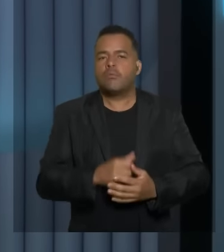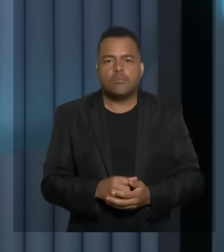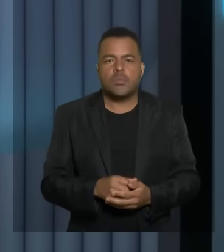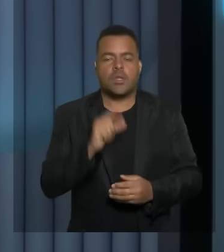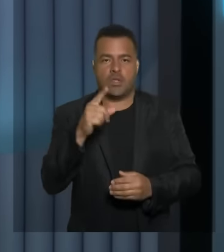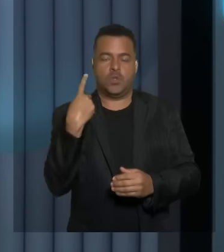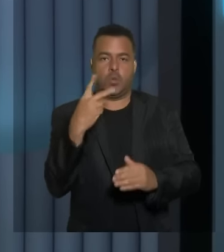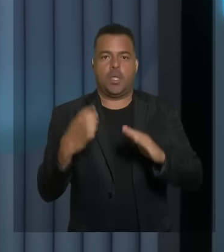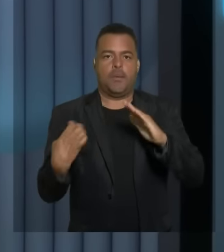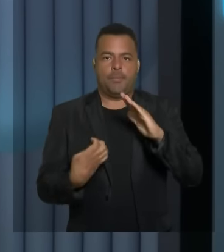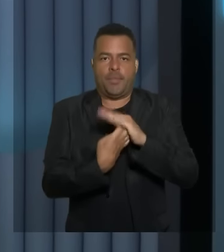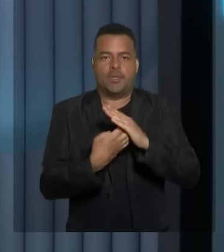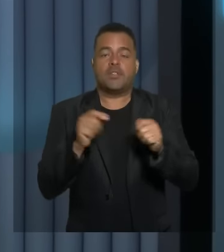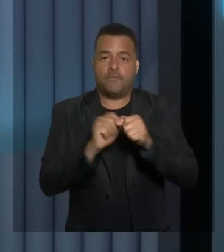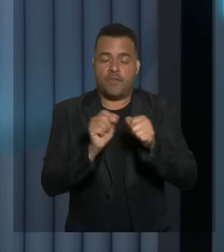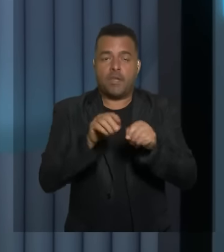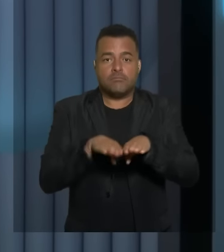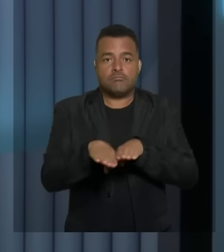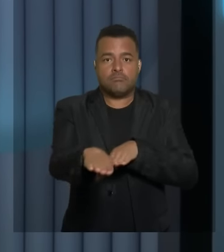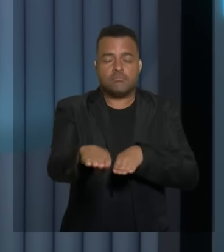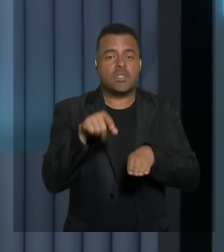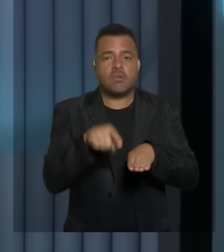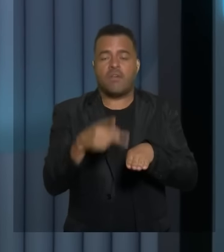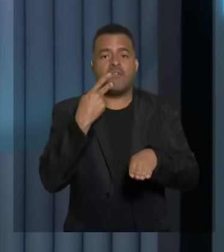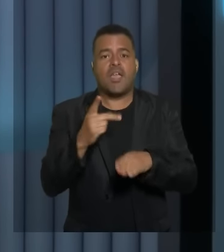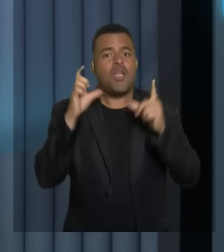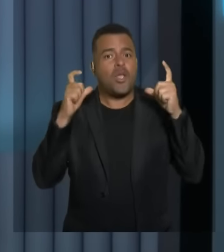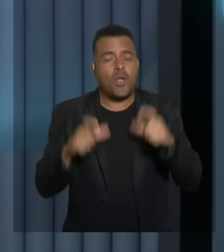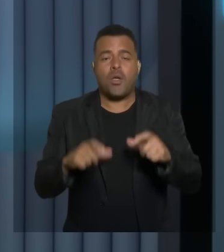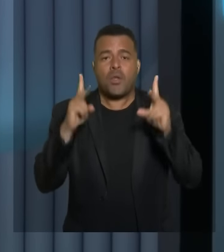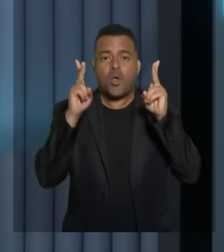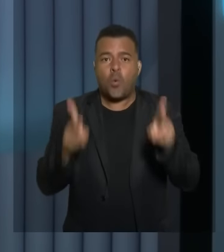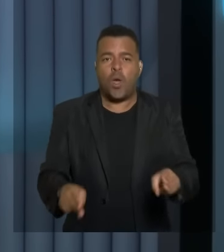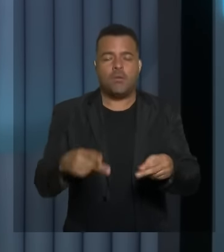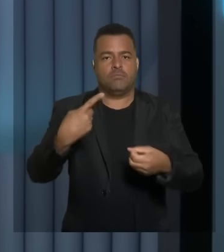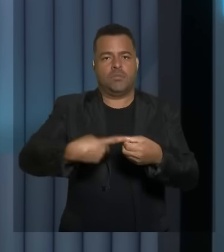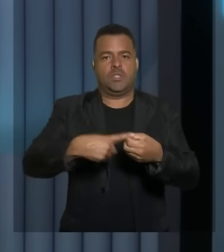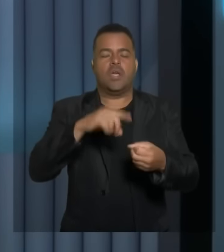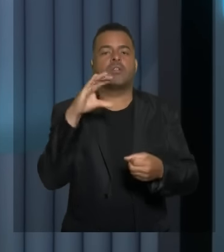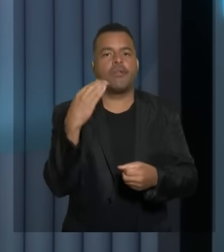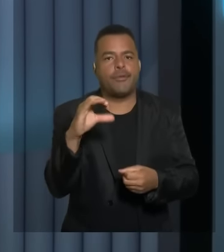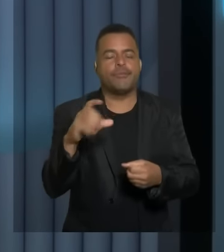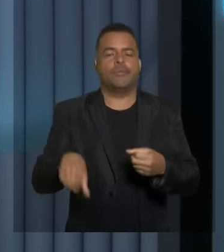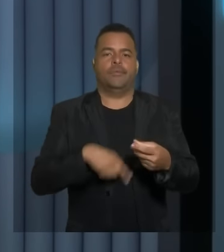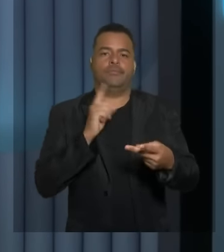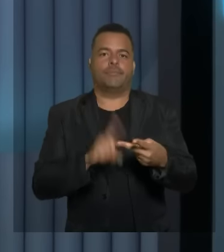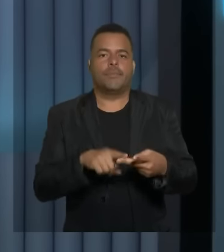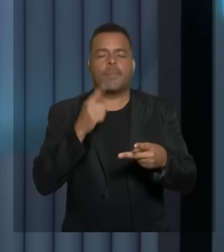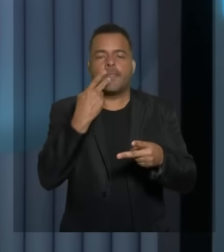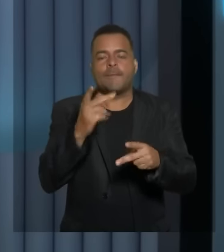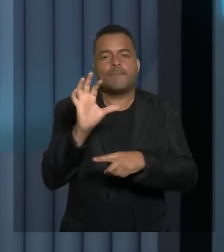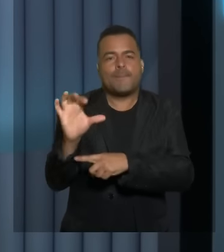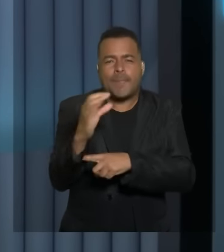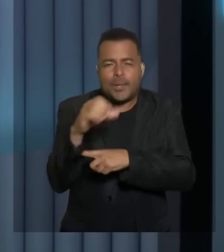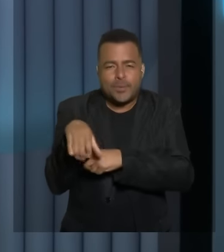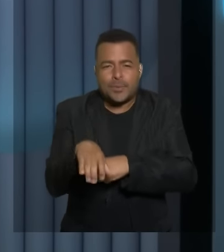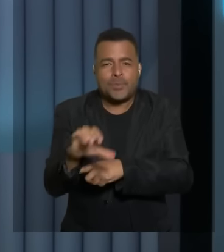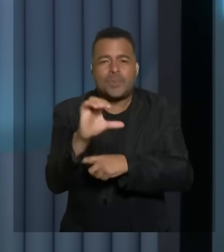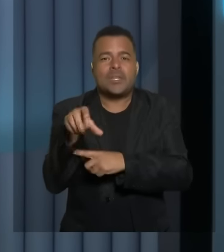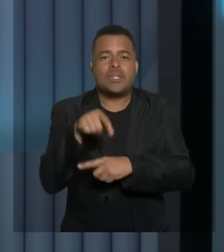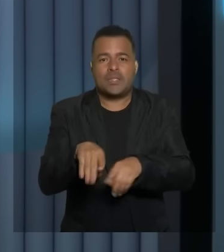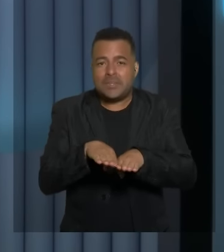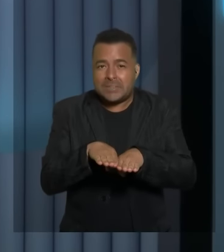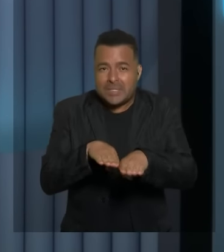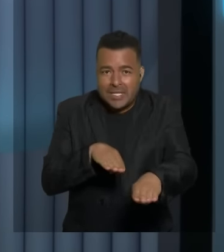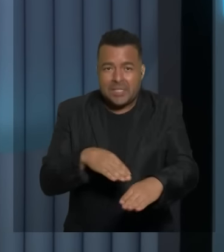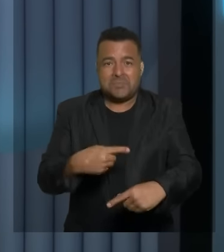que faz esse serviço para a vitória da conquista faz para a Caetité vamos colocar aqui um trator esteira a 300 reais a hora a